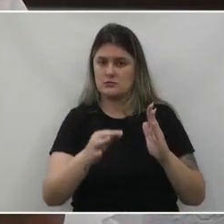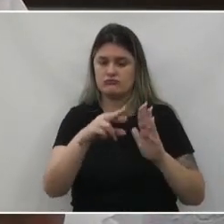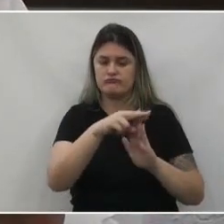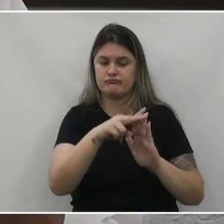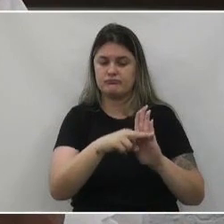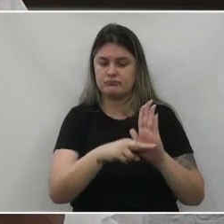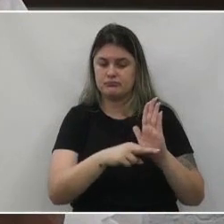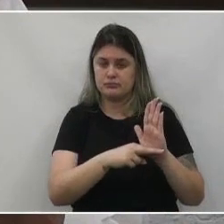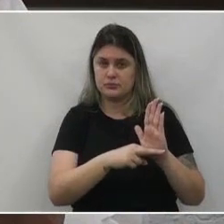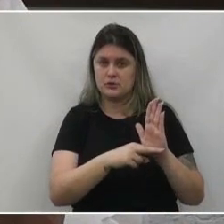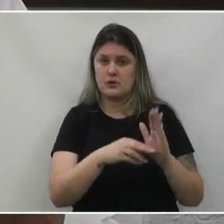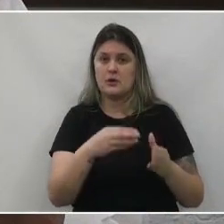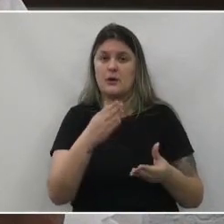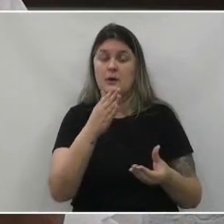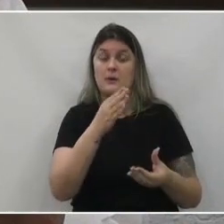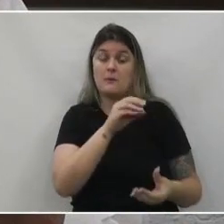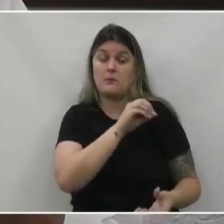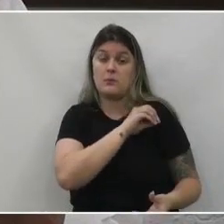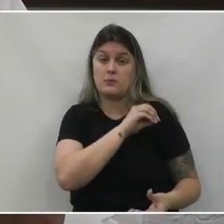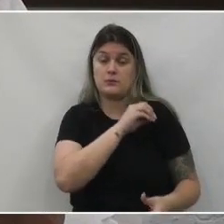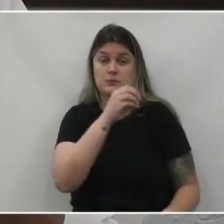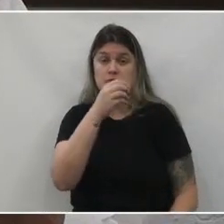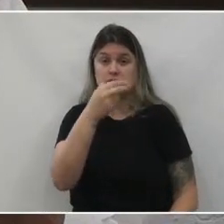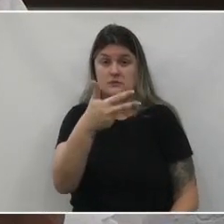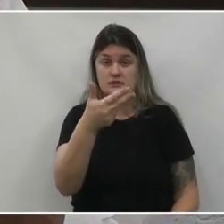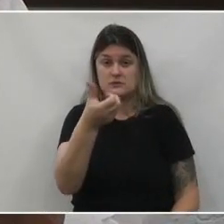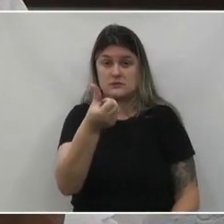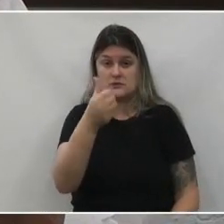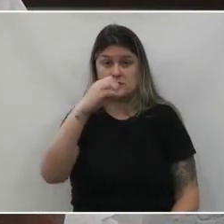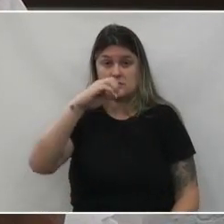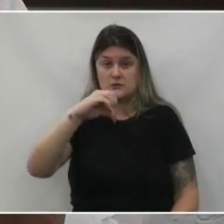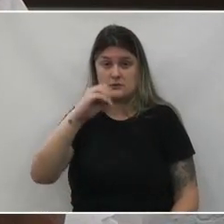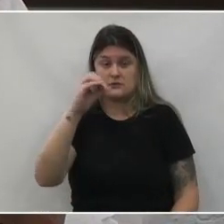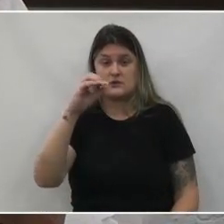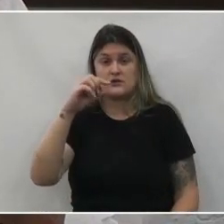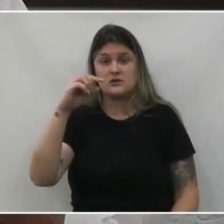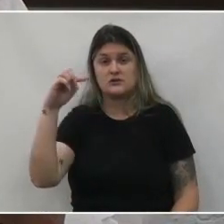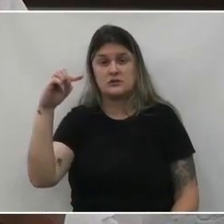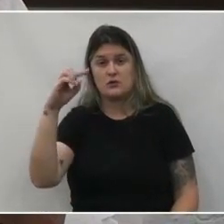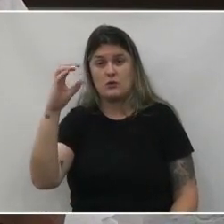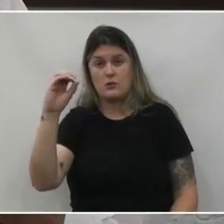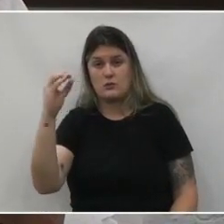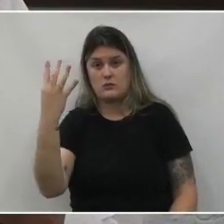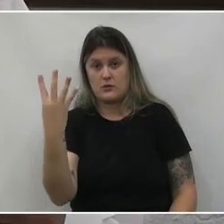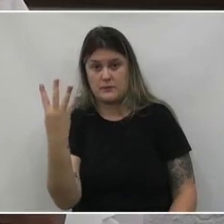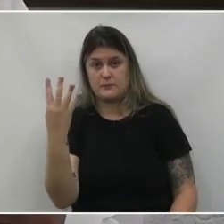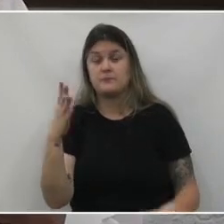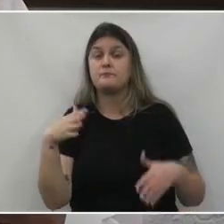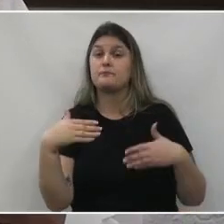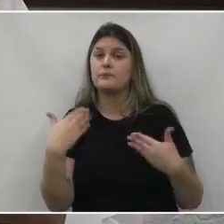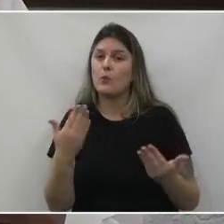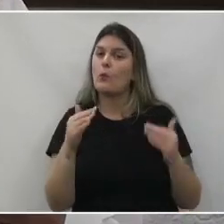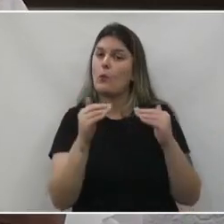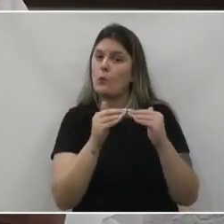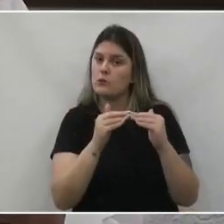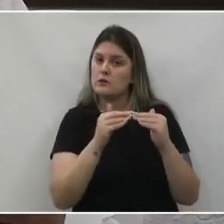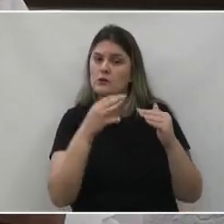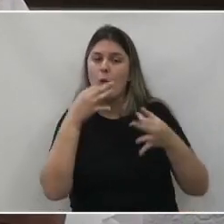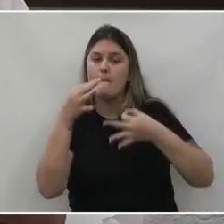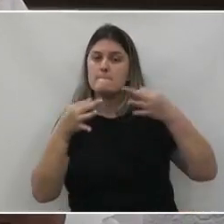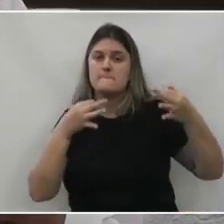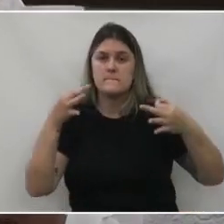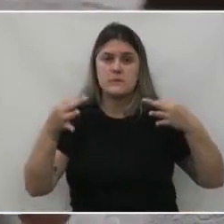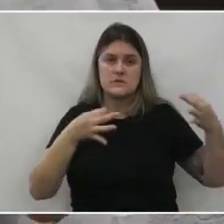exarado no parecer número 369 dígito 4 assim de acordo com os pinativos